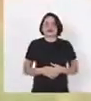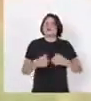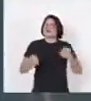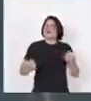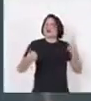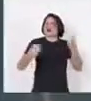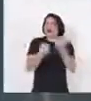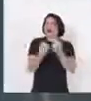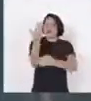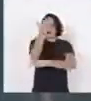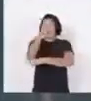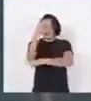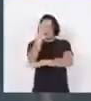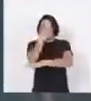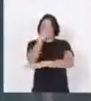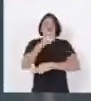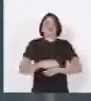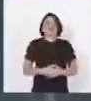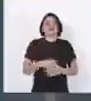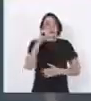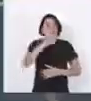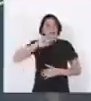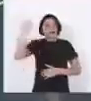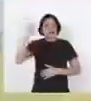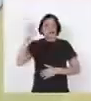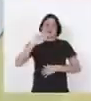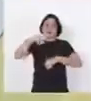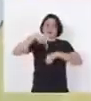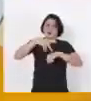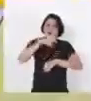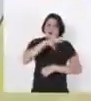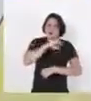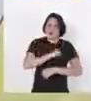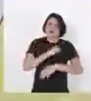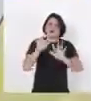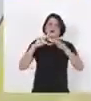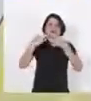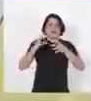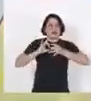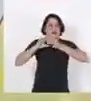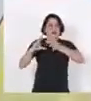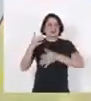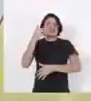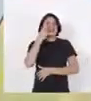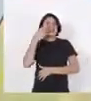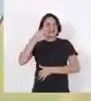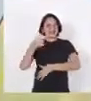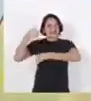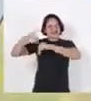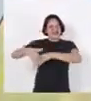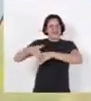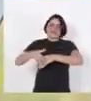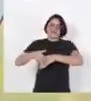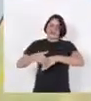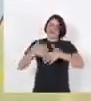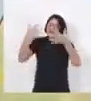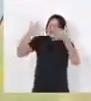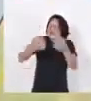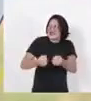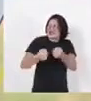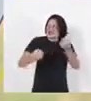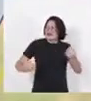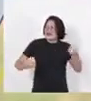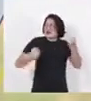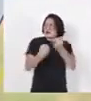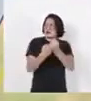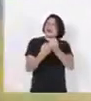bandeiras, Deus, Pátria, Família e Liberdade. 7 de setembro, o dia de reafirmar que estamos juntos com o